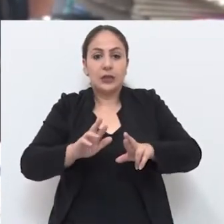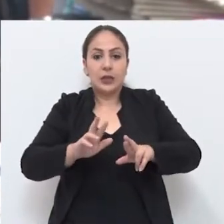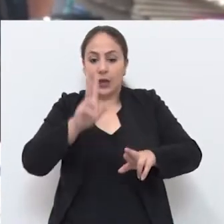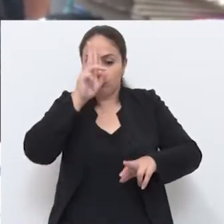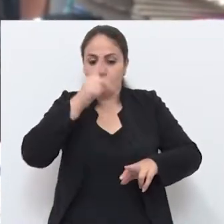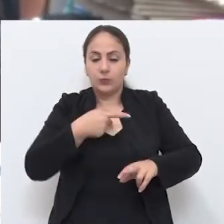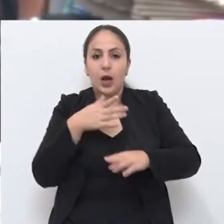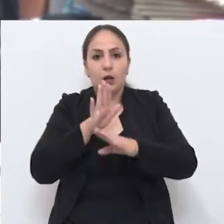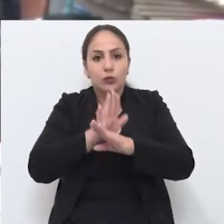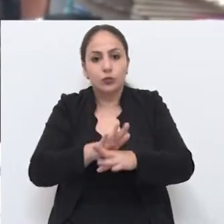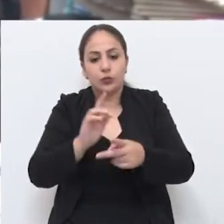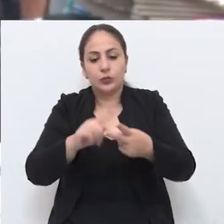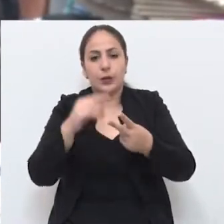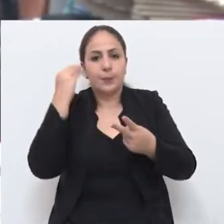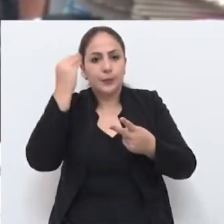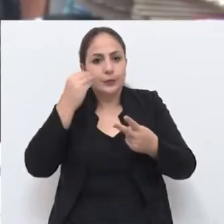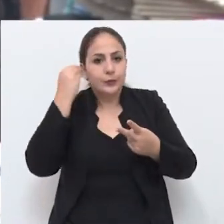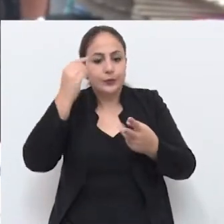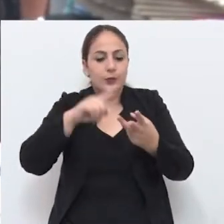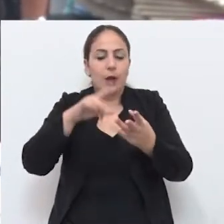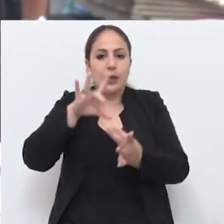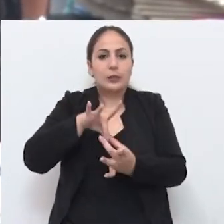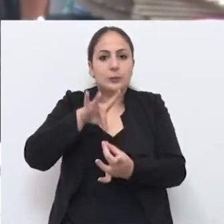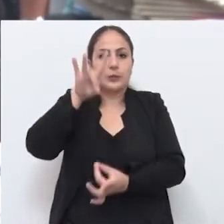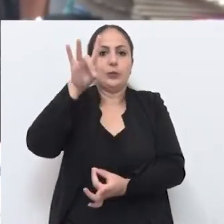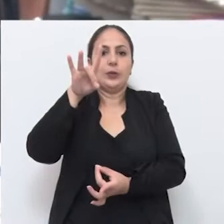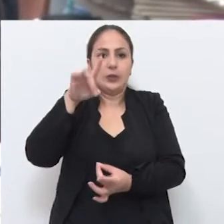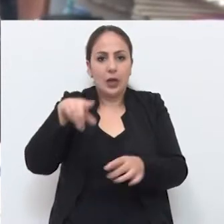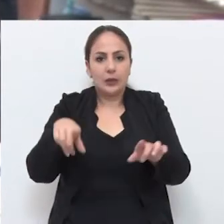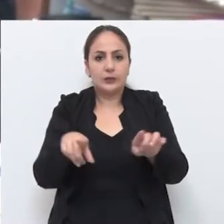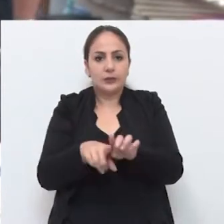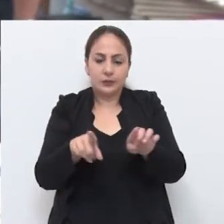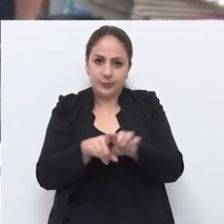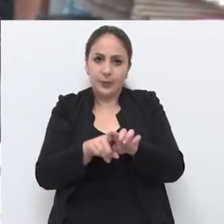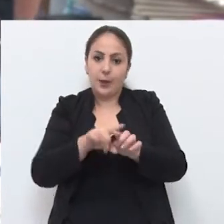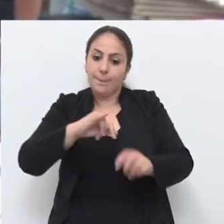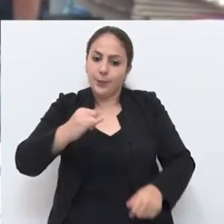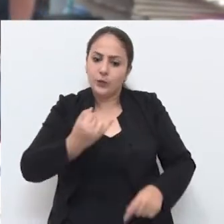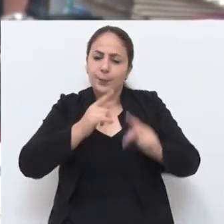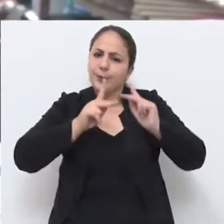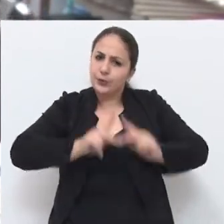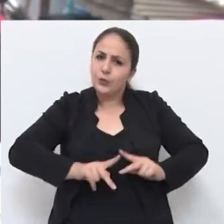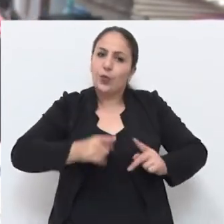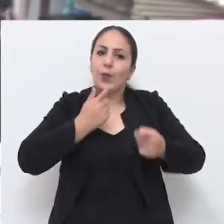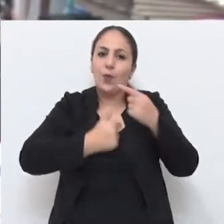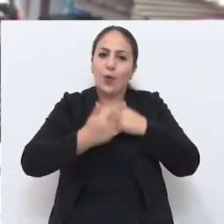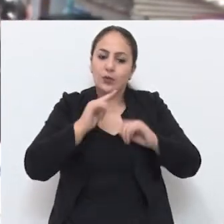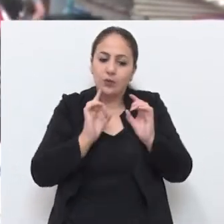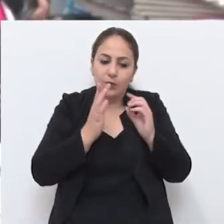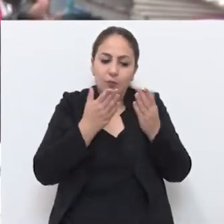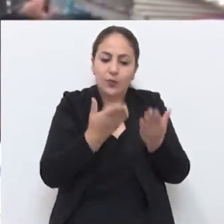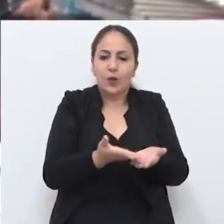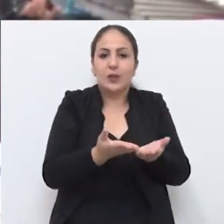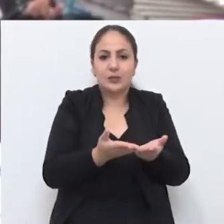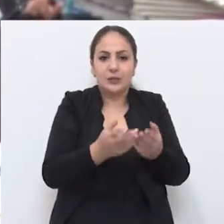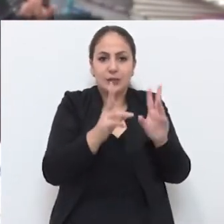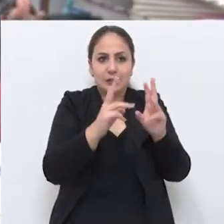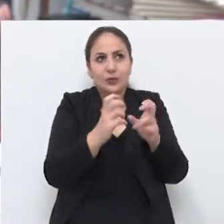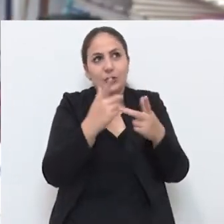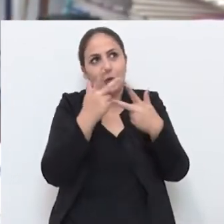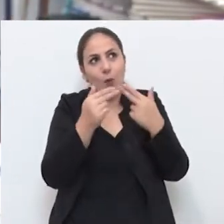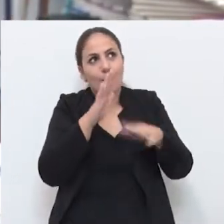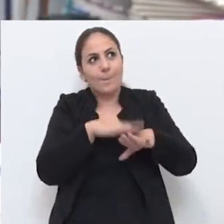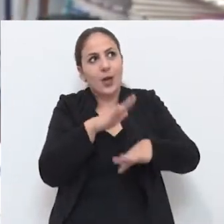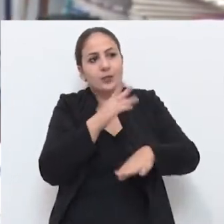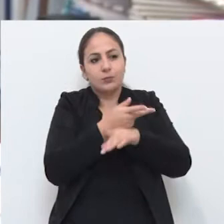da autoajuda, também a psicologia, a espiritualidade também, sabe, aproveitando. O pessoal está realmente focado